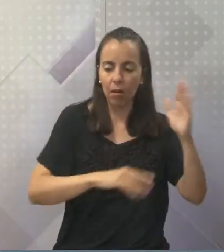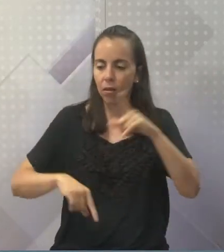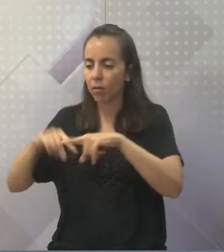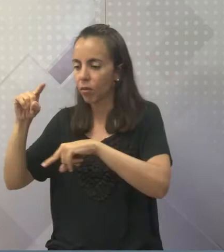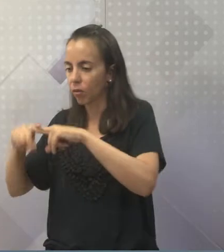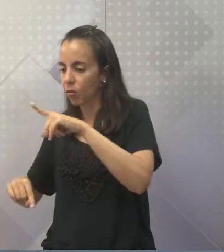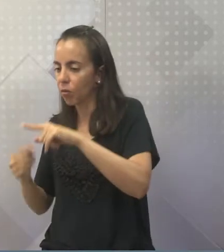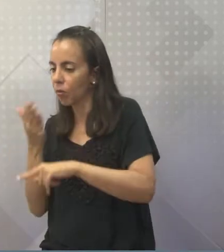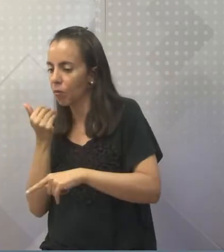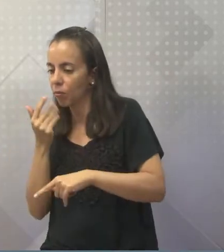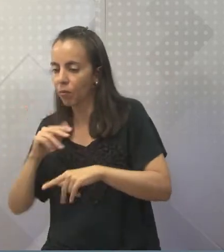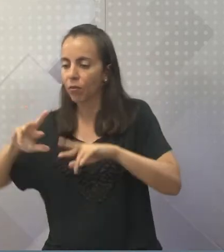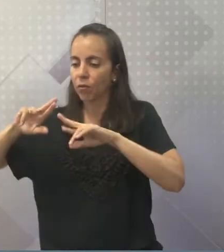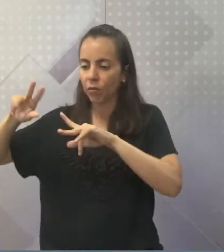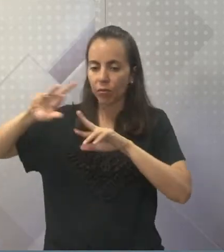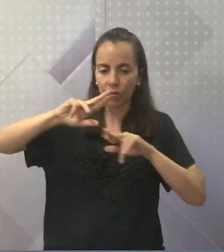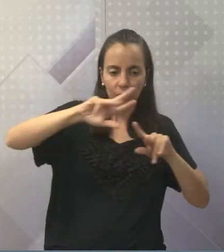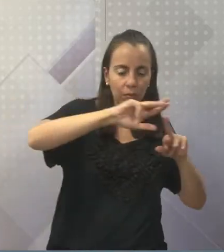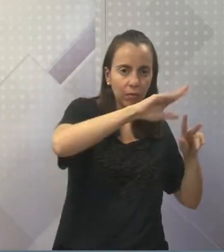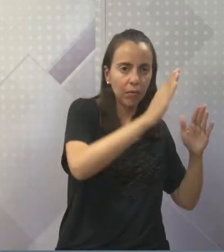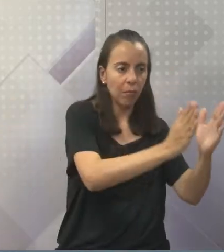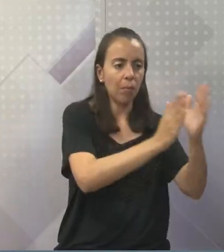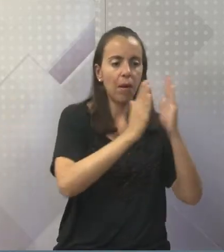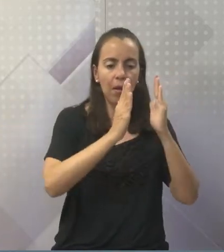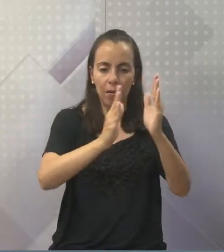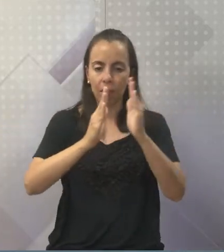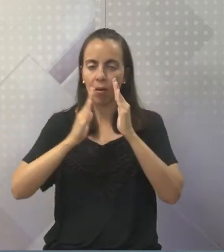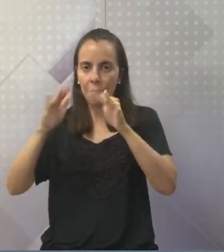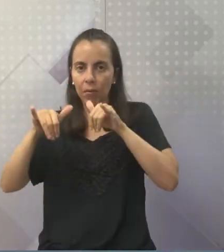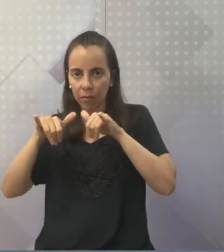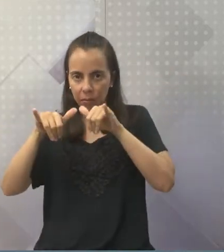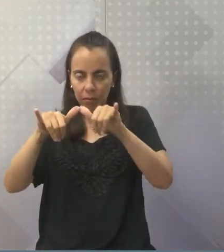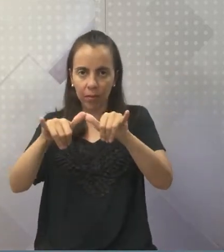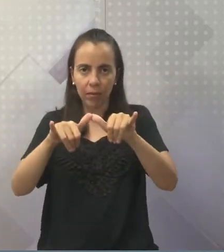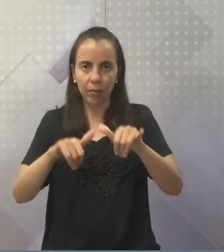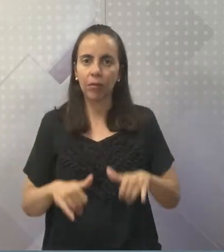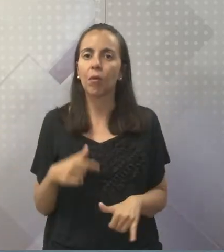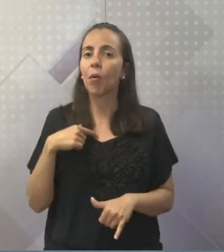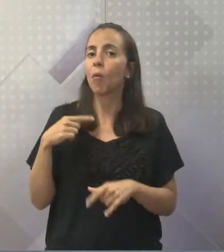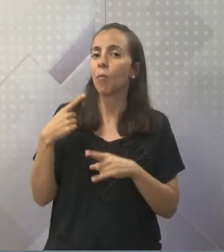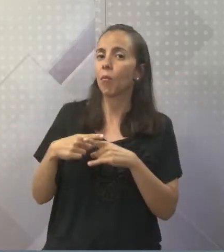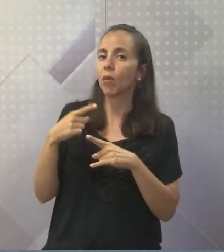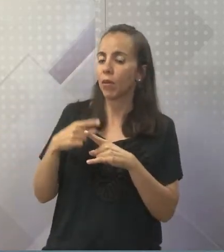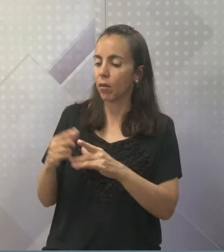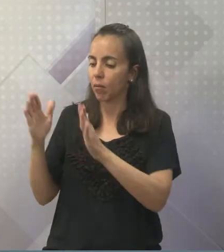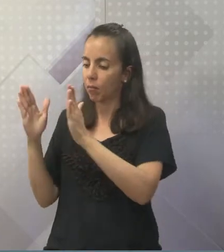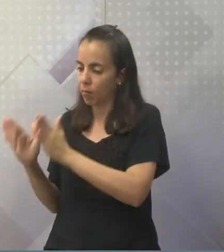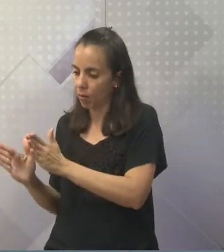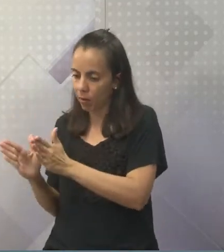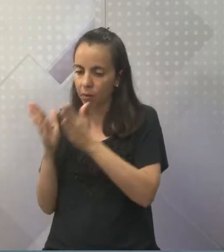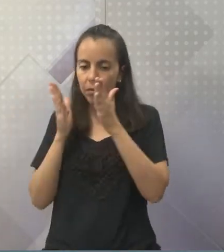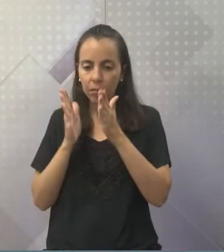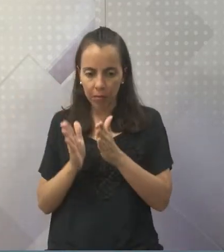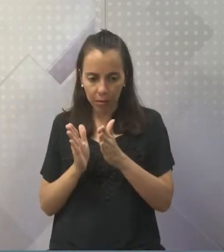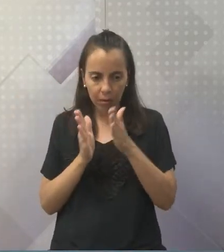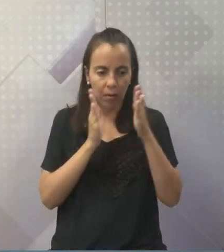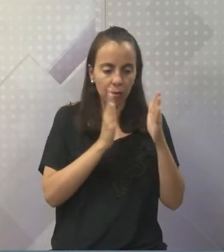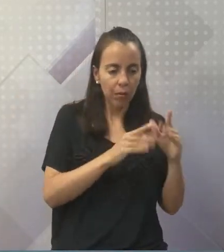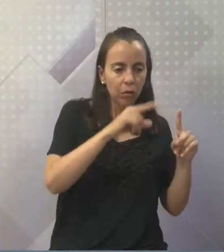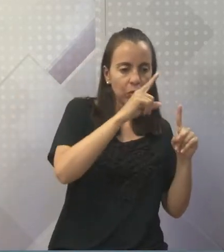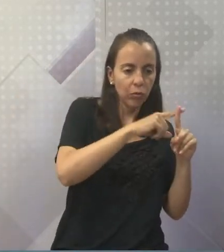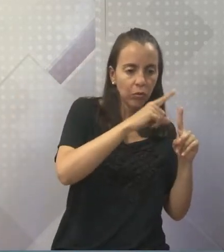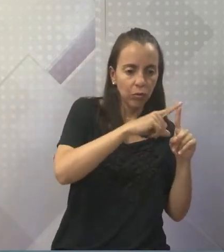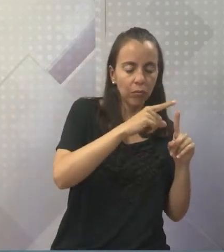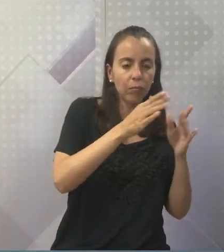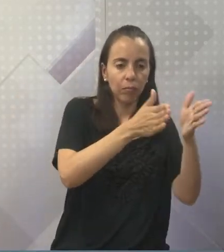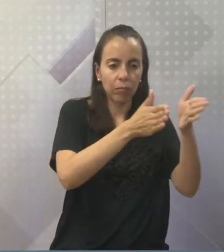nada mais do que classificar esses produtos é o que eles fazem. Eles colocam as coisas em sessões para que fique muito mais